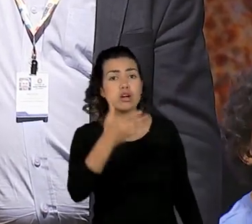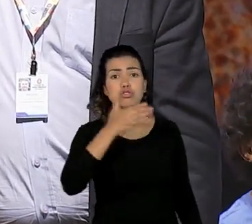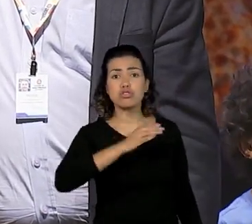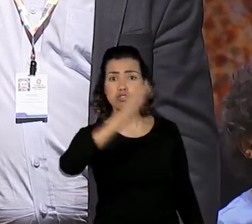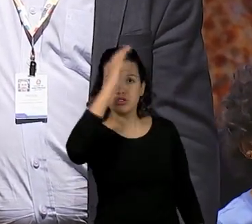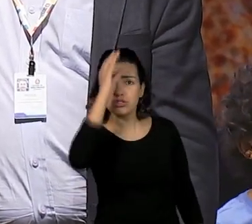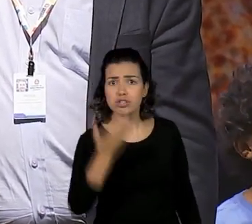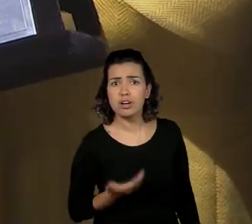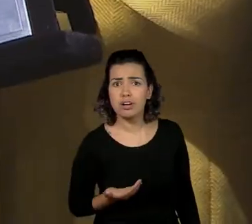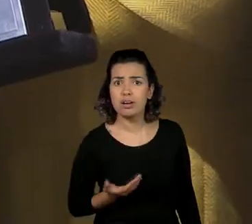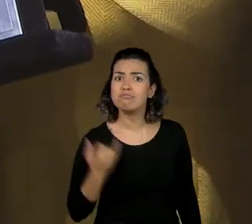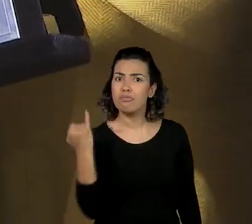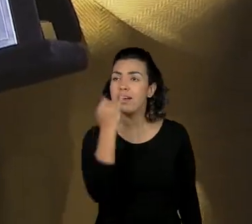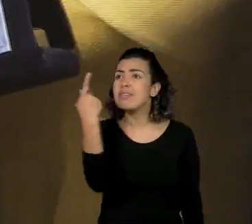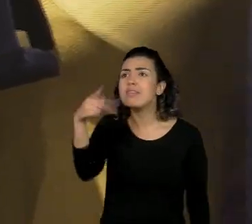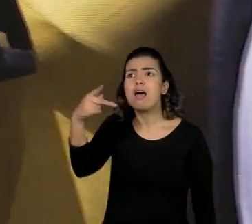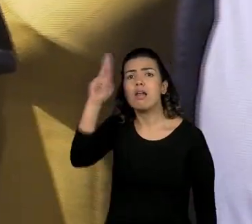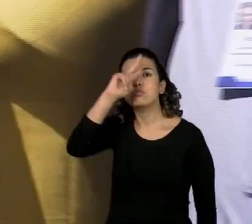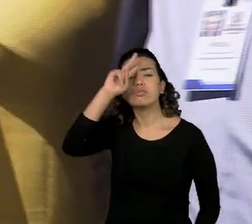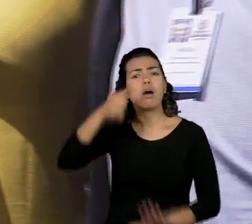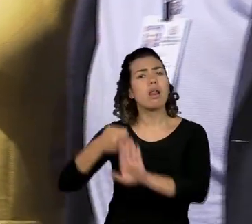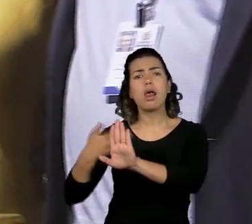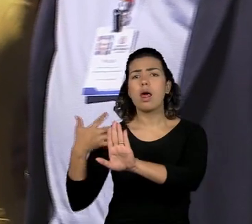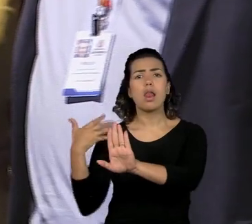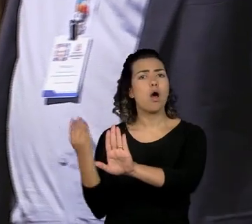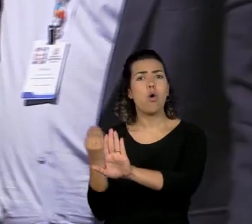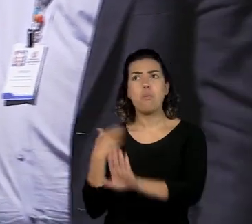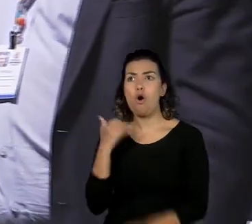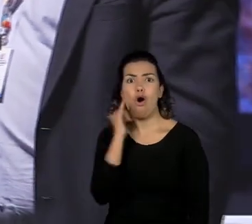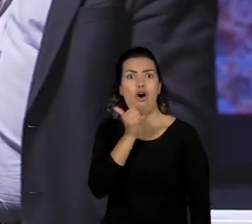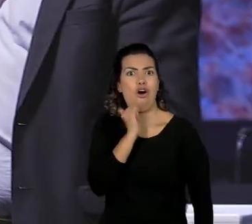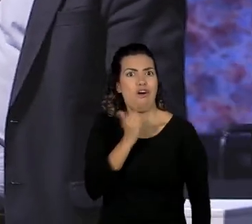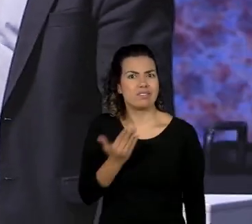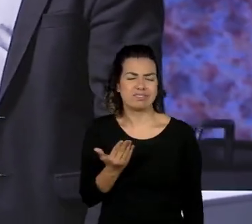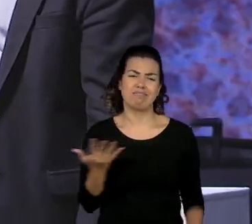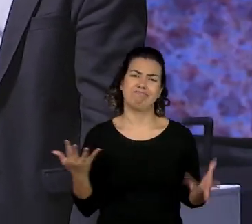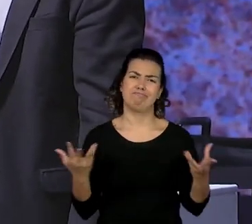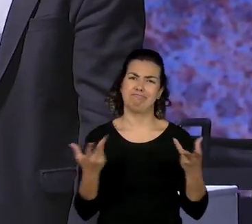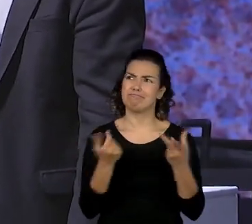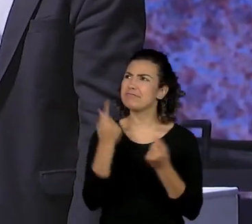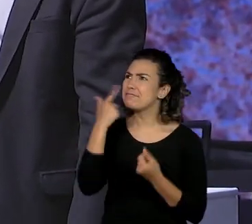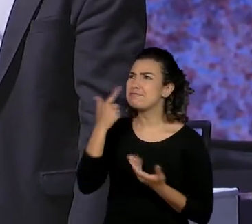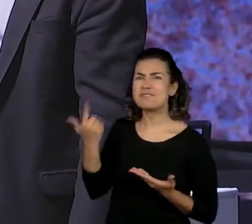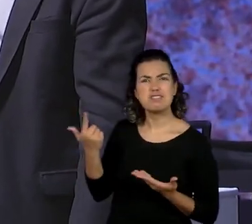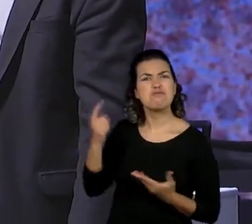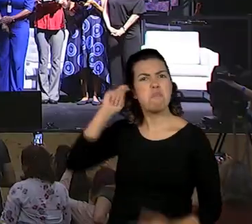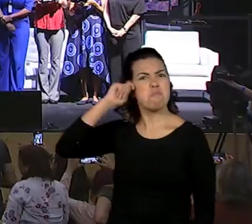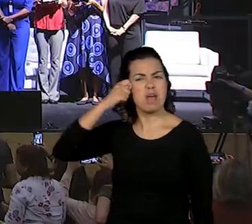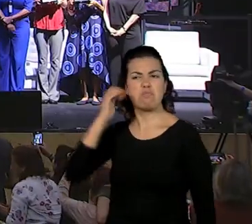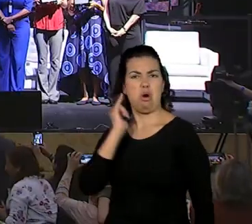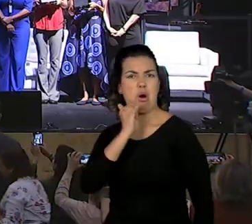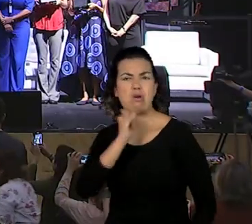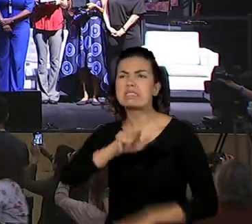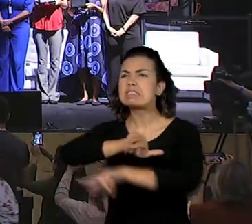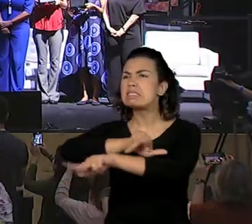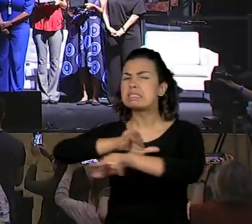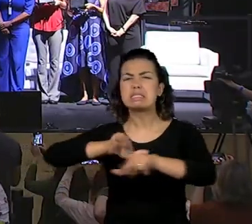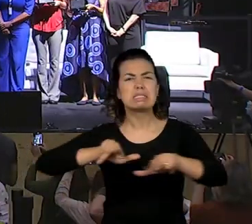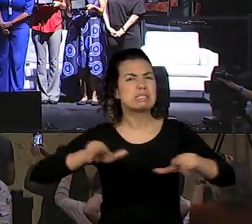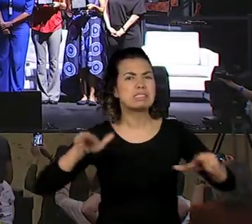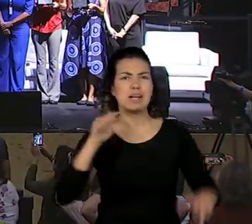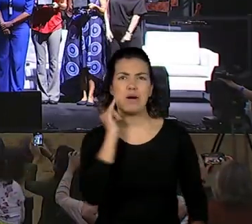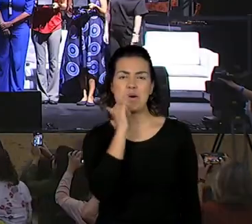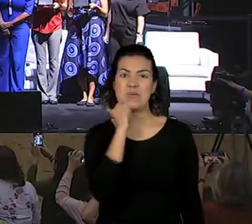tiveram a oportunidade de contar essas histórias. E que bom que a gente está aqui hoje contando a história desse prêmio. Uma foto